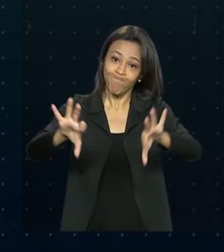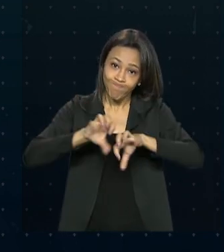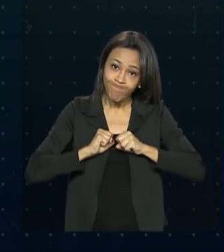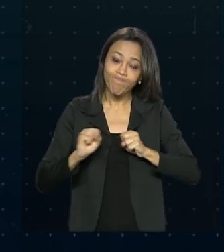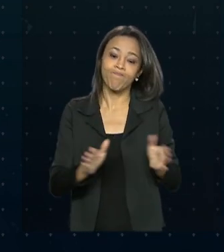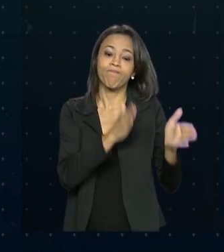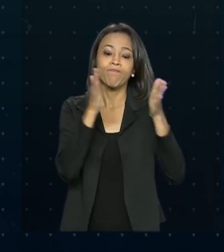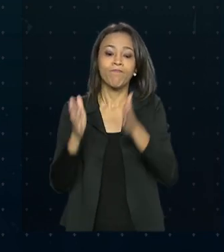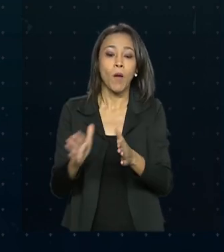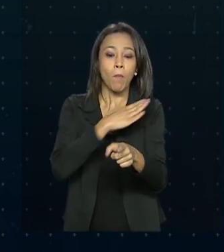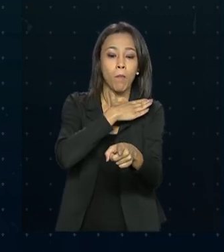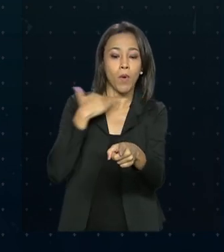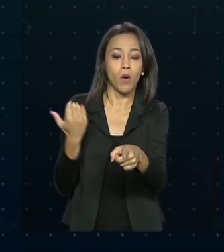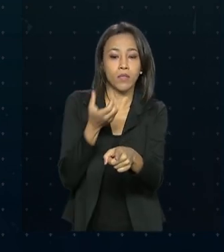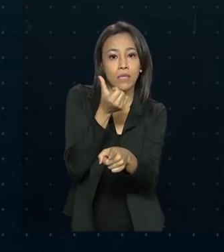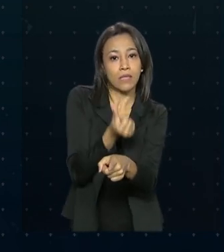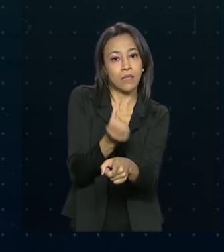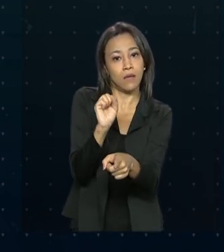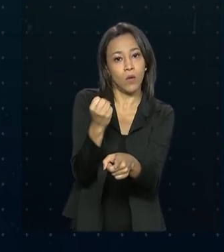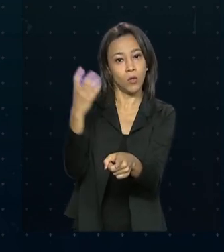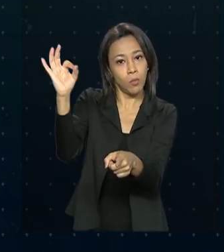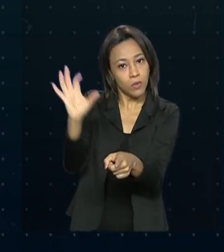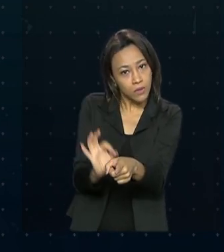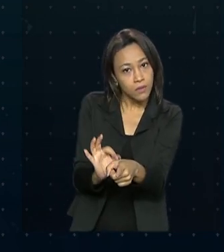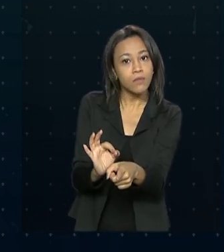mortos em 68% deles.